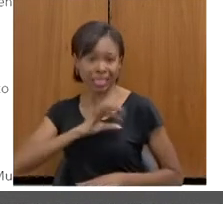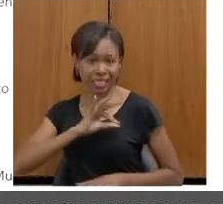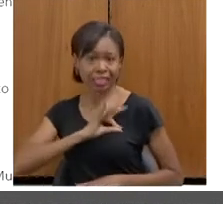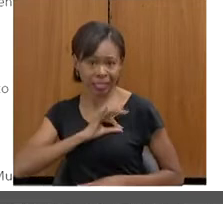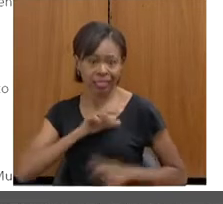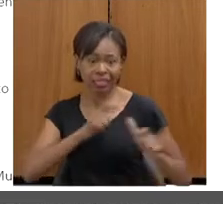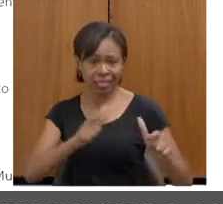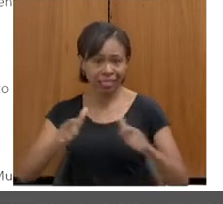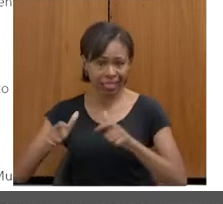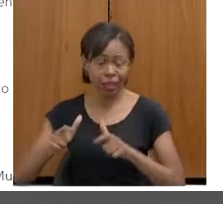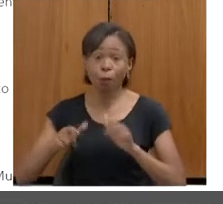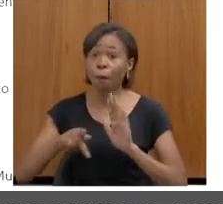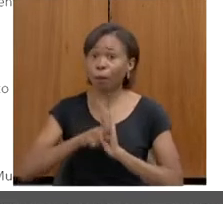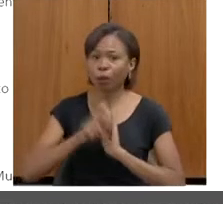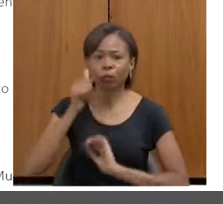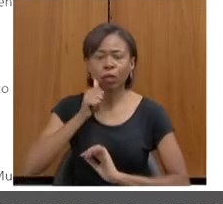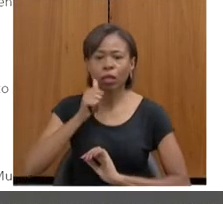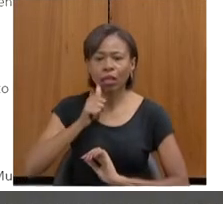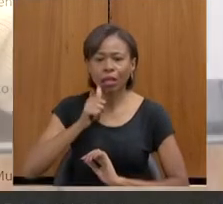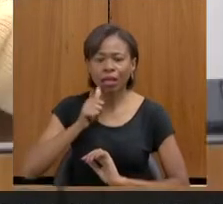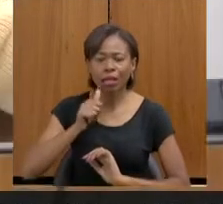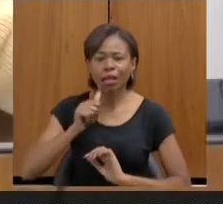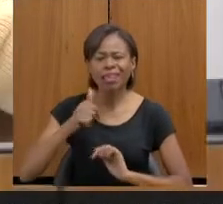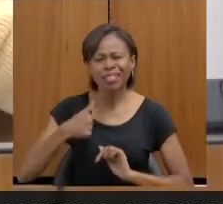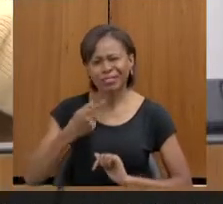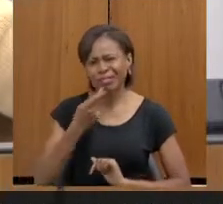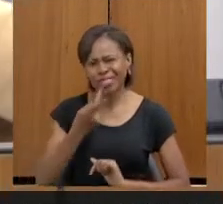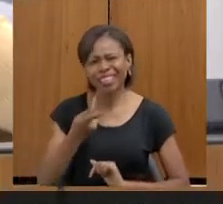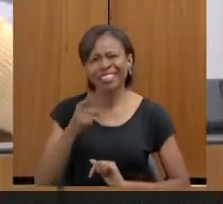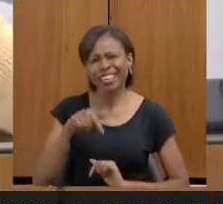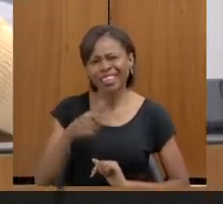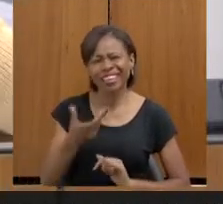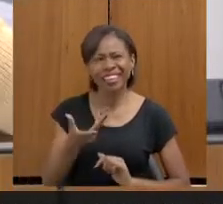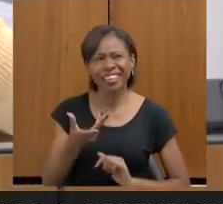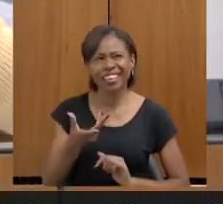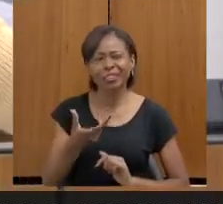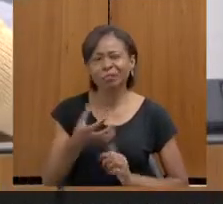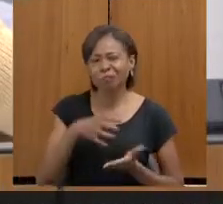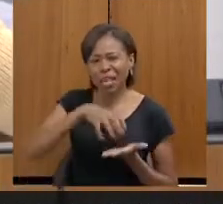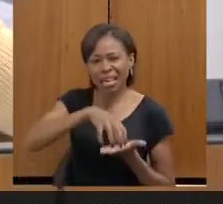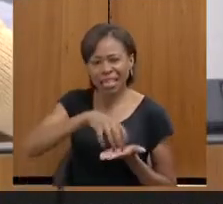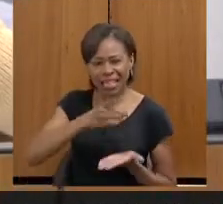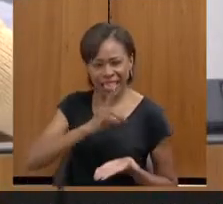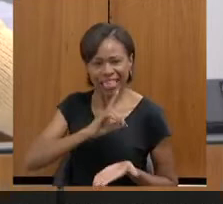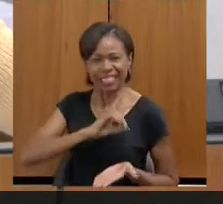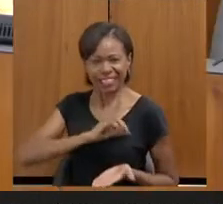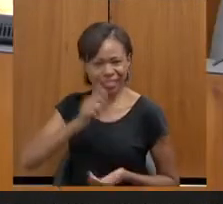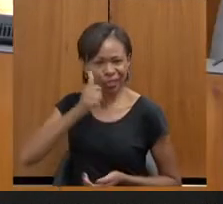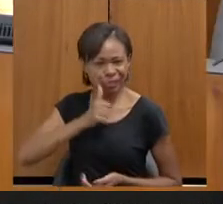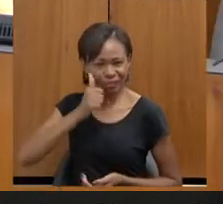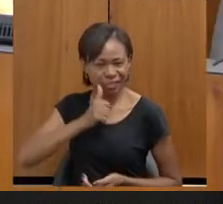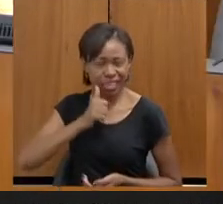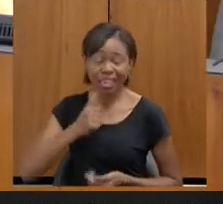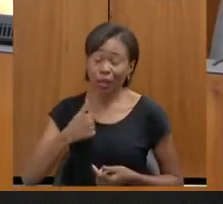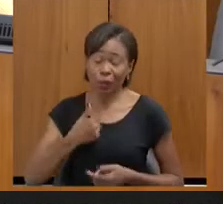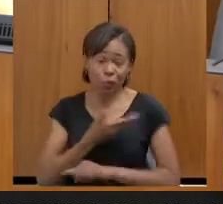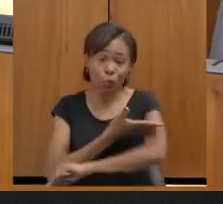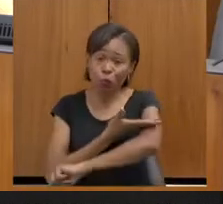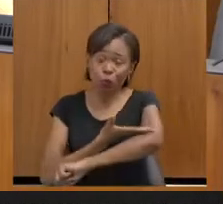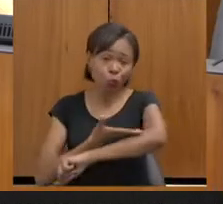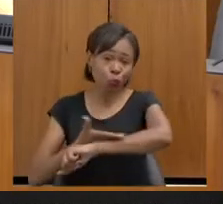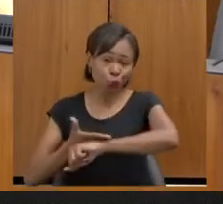eu falo assim, delegacia da mulher, que é o meu hábito carinhoso, o meu hábito afetivo na minha relação com a delegacia de mulheres, porque,